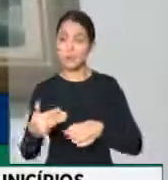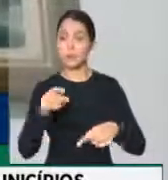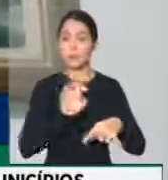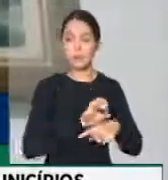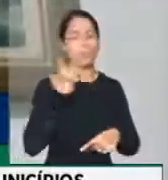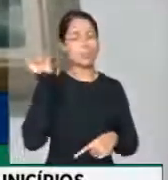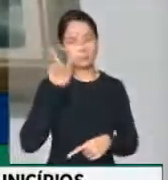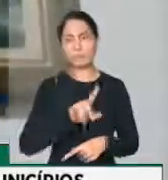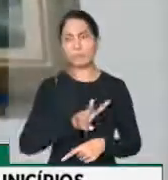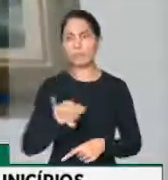isso. Sim.